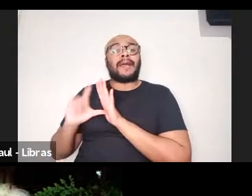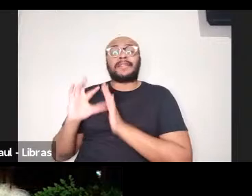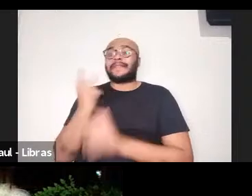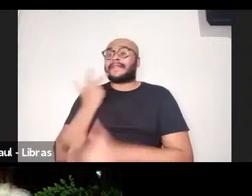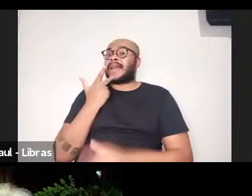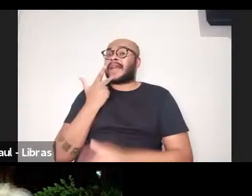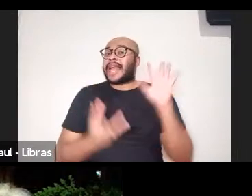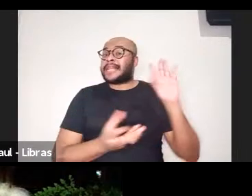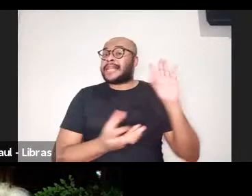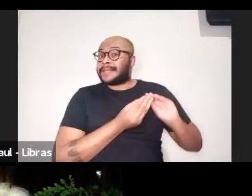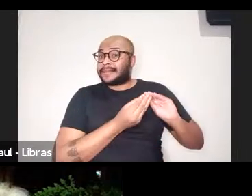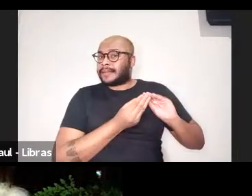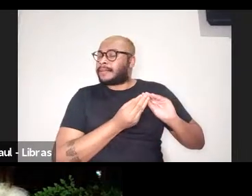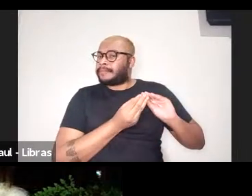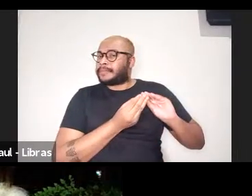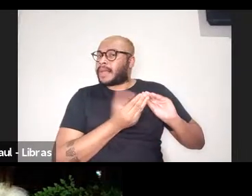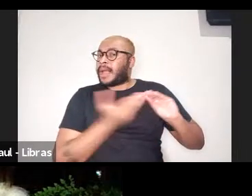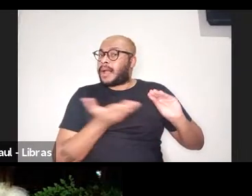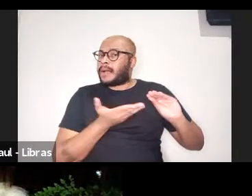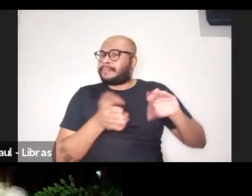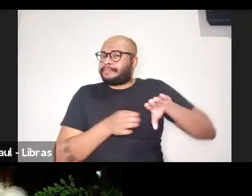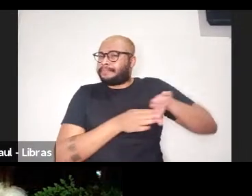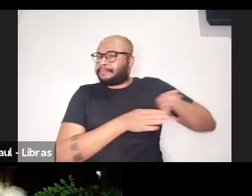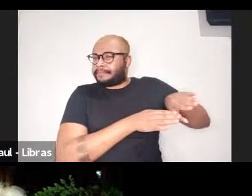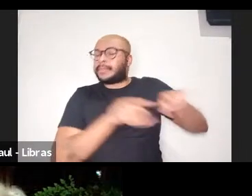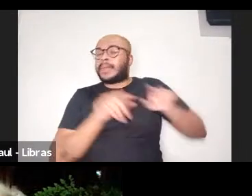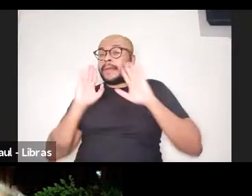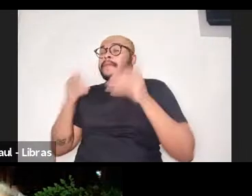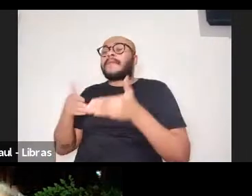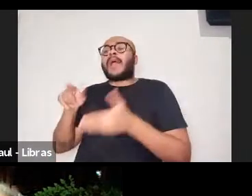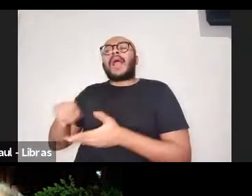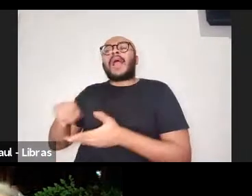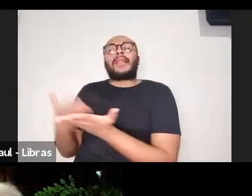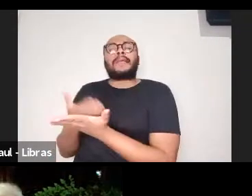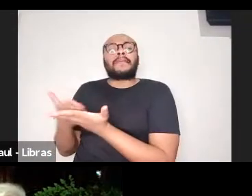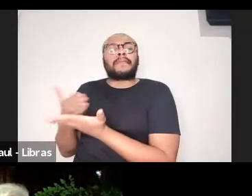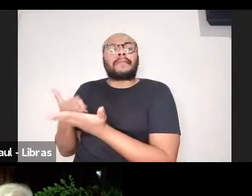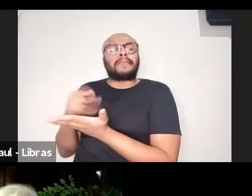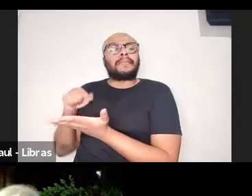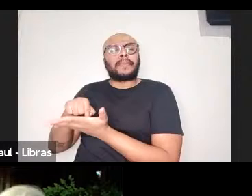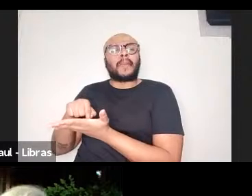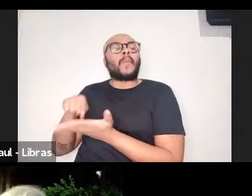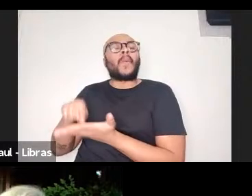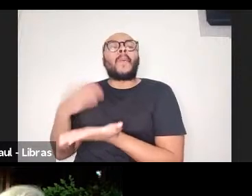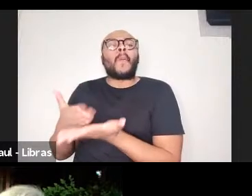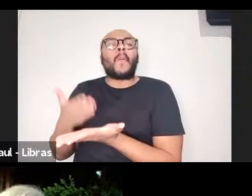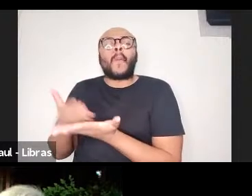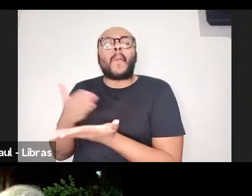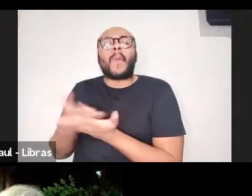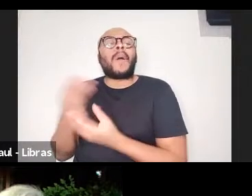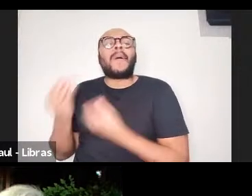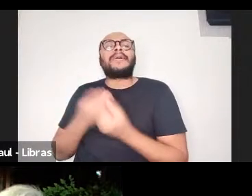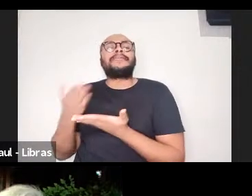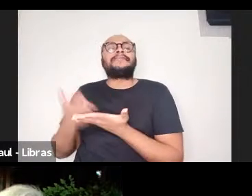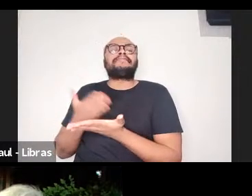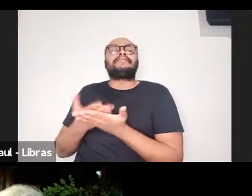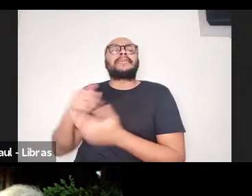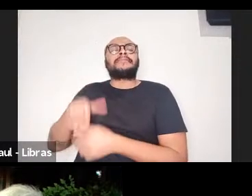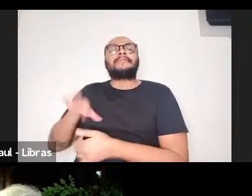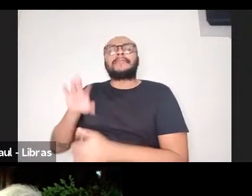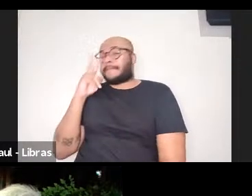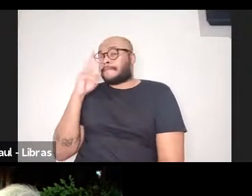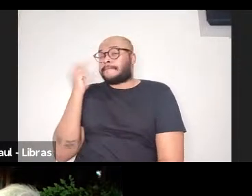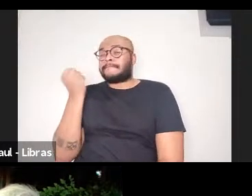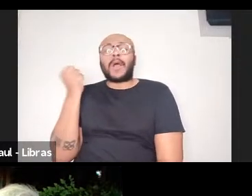resenha em si, é destacar a importância dos livros, porque os livros caminham muito mais fortemente